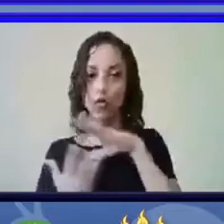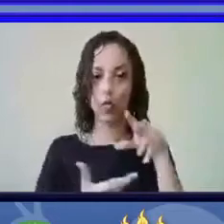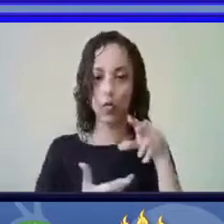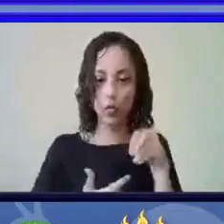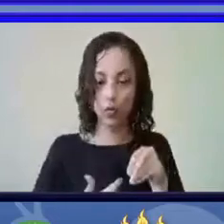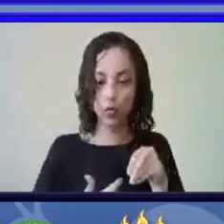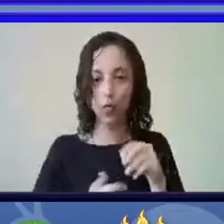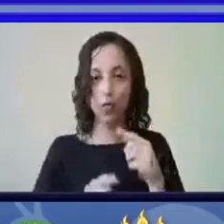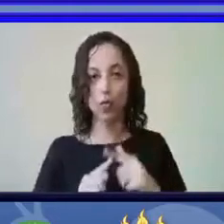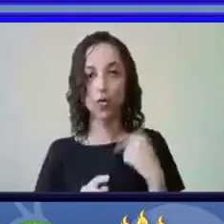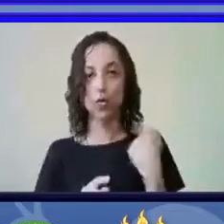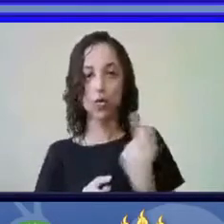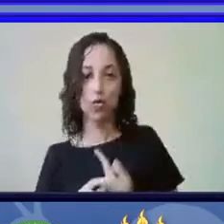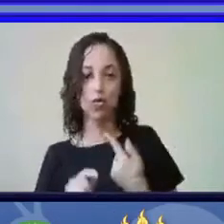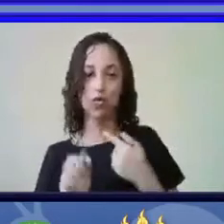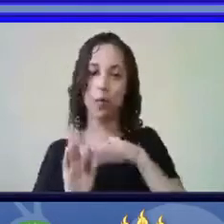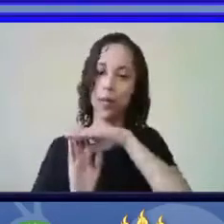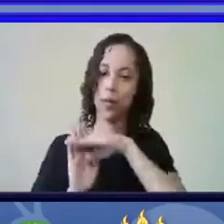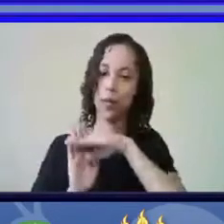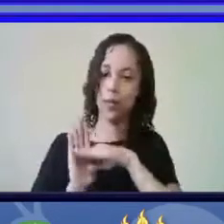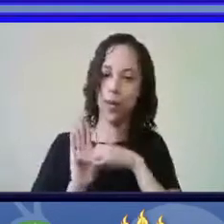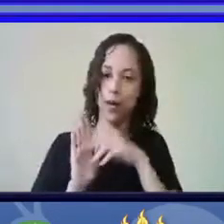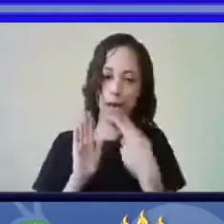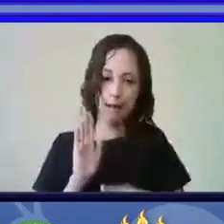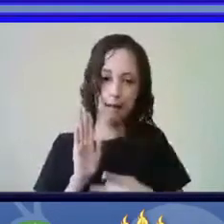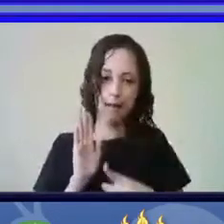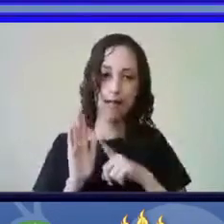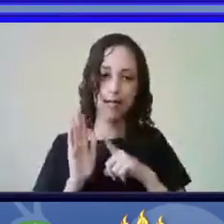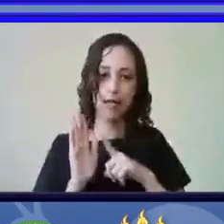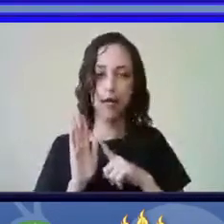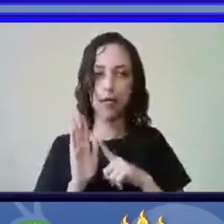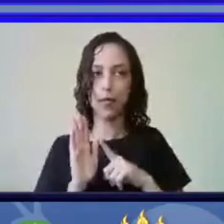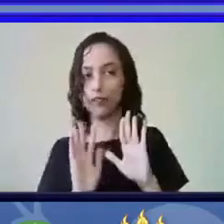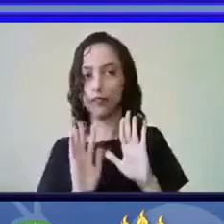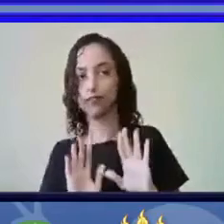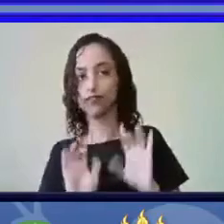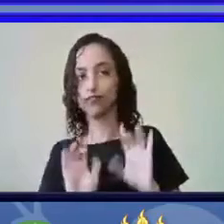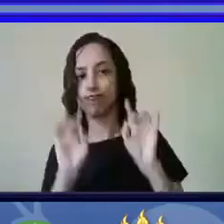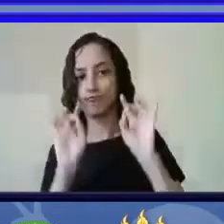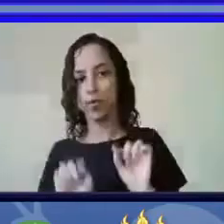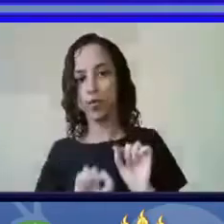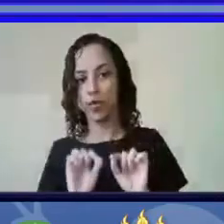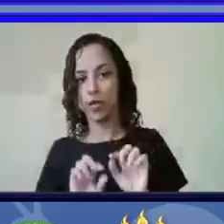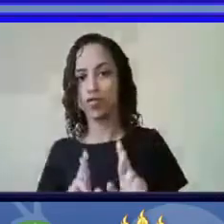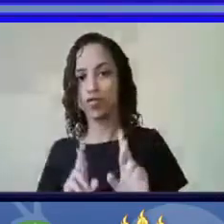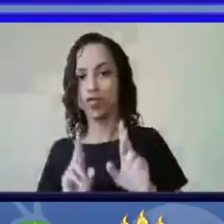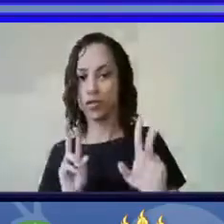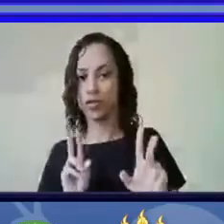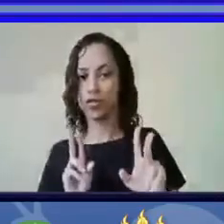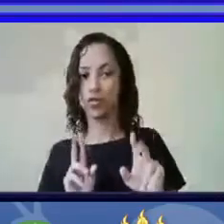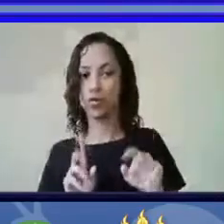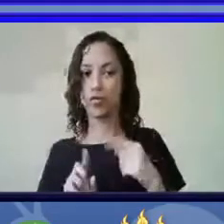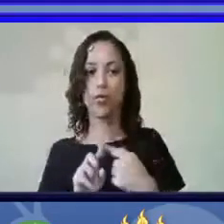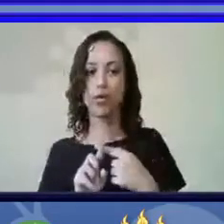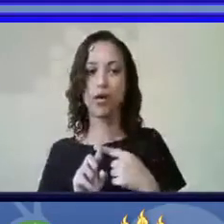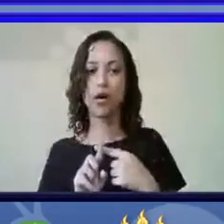o nosso catálogo, ele tem a diferença, ele se diferencia pela